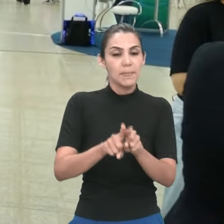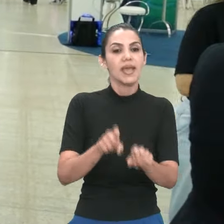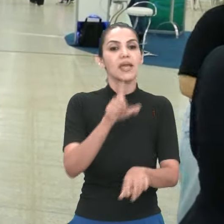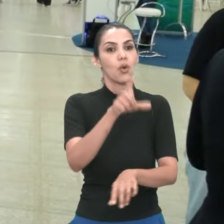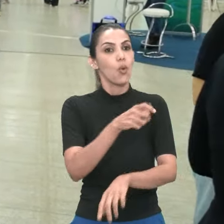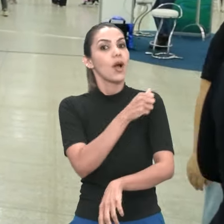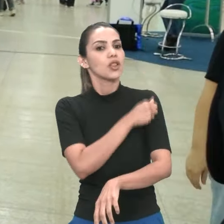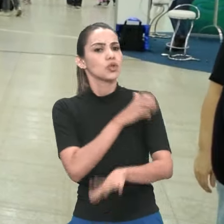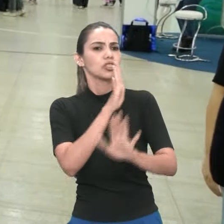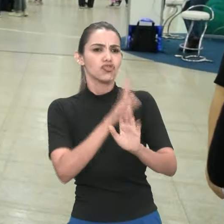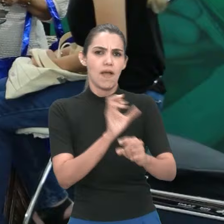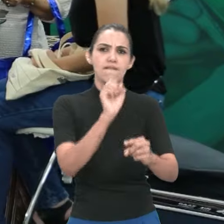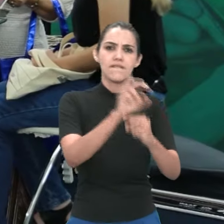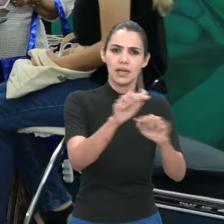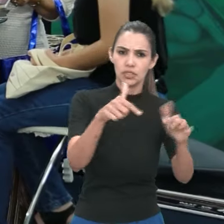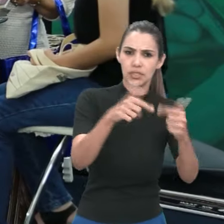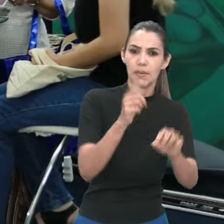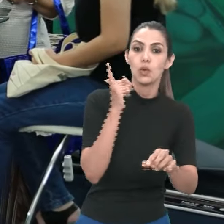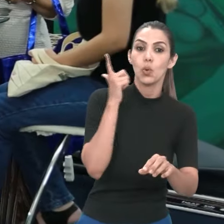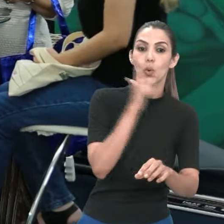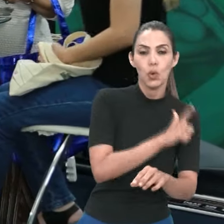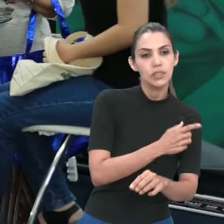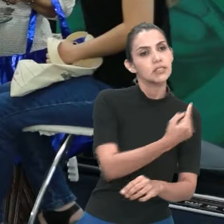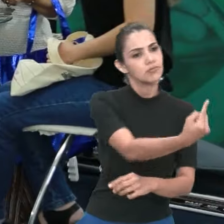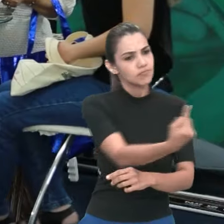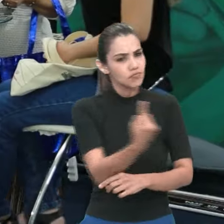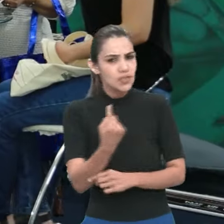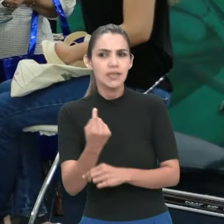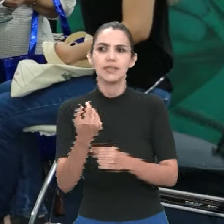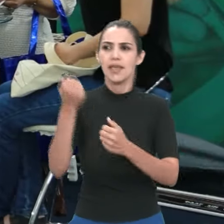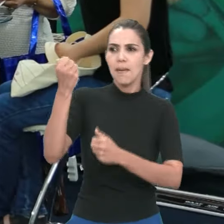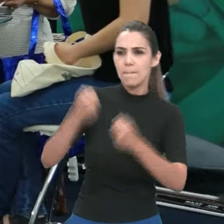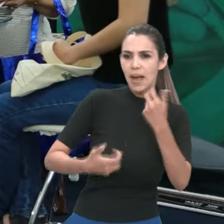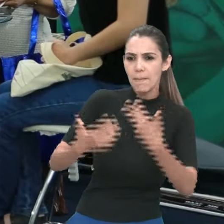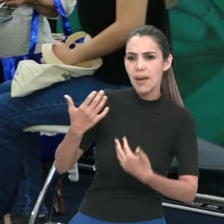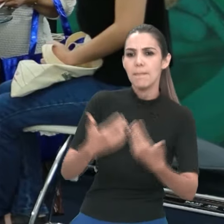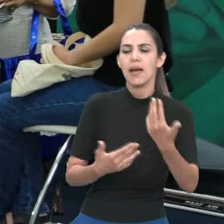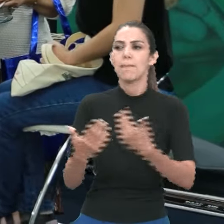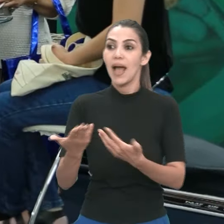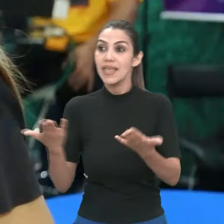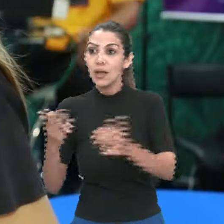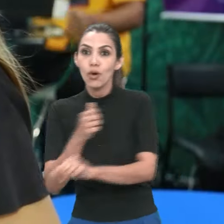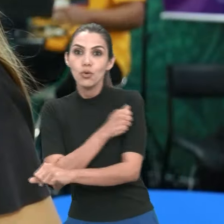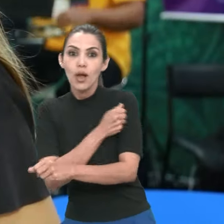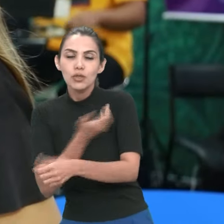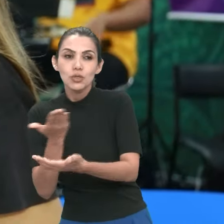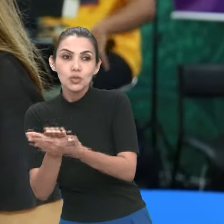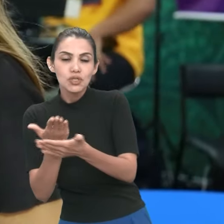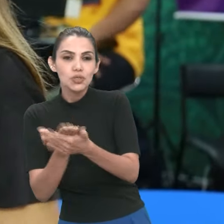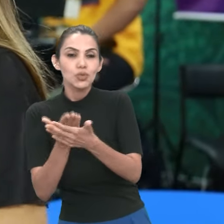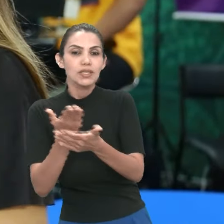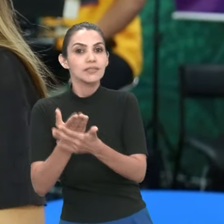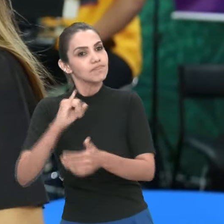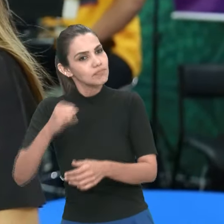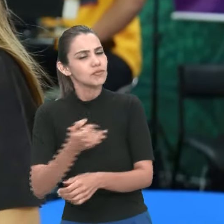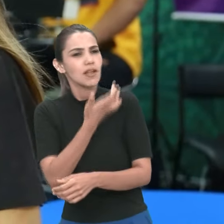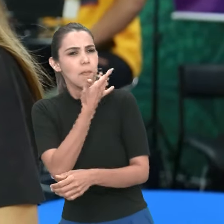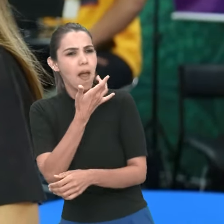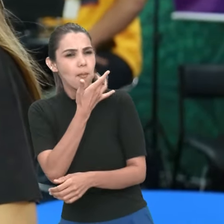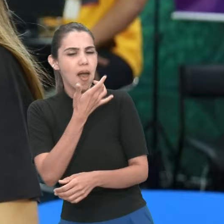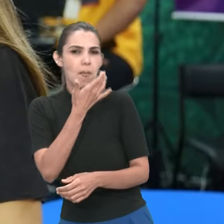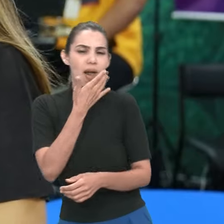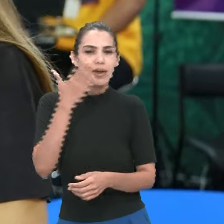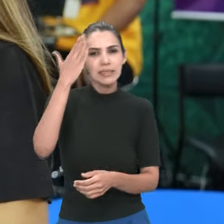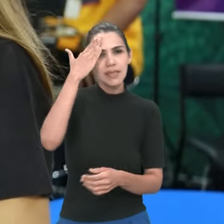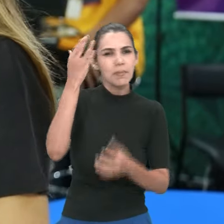trabalho para com os nossos estudantes, para que eles possam conhecer um pouquinho mais todas essas oportunidades. Sensacional. E o Compex é isso, né?